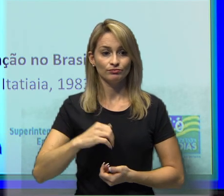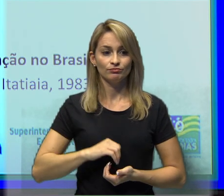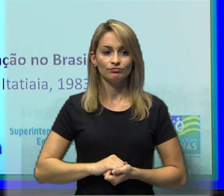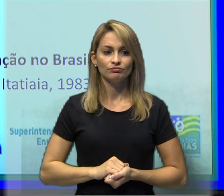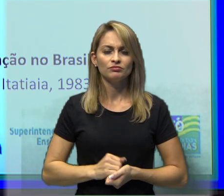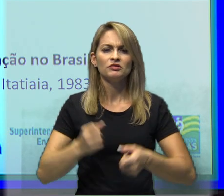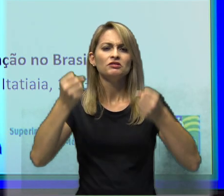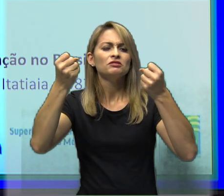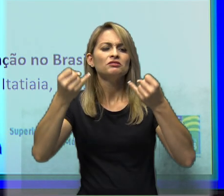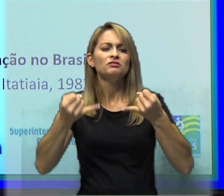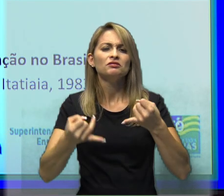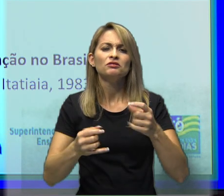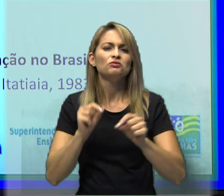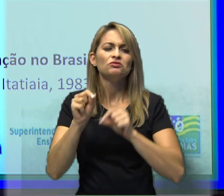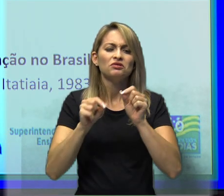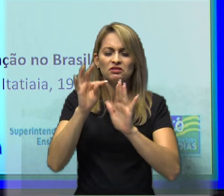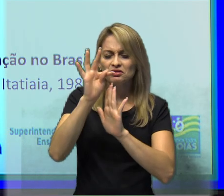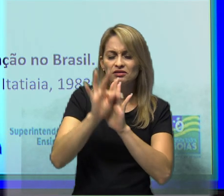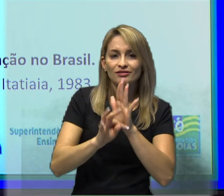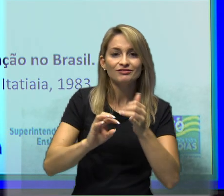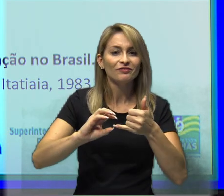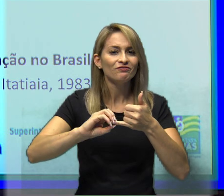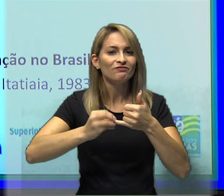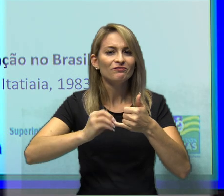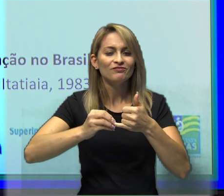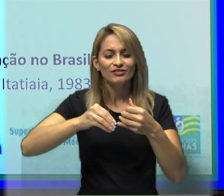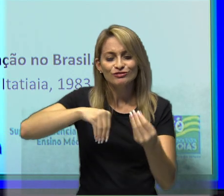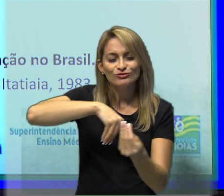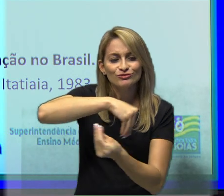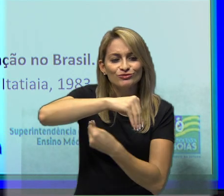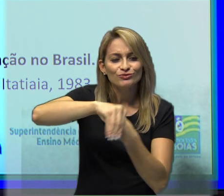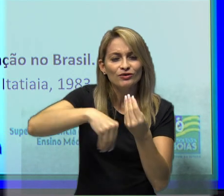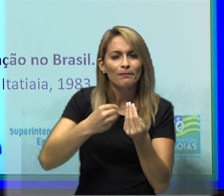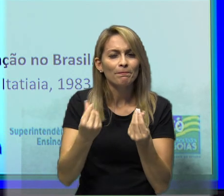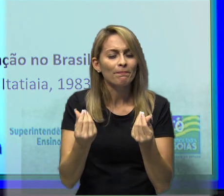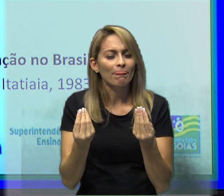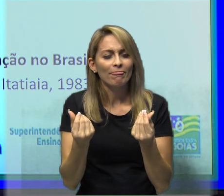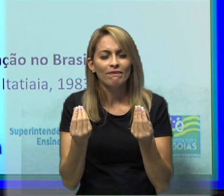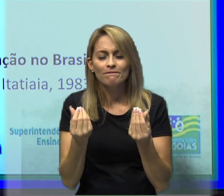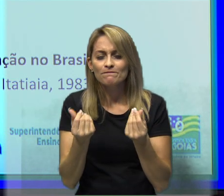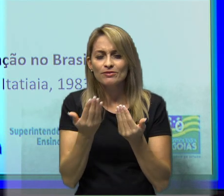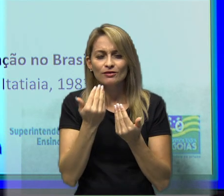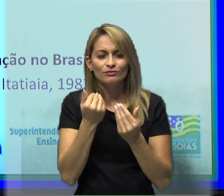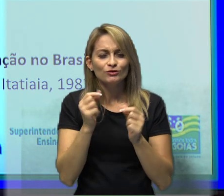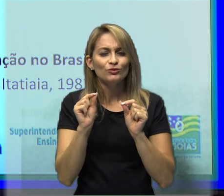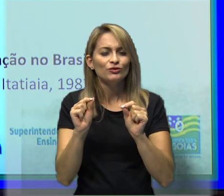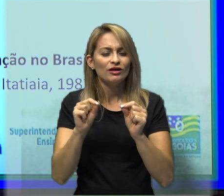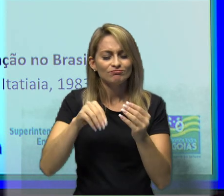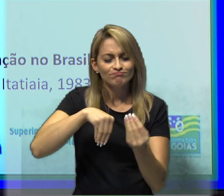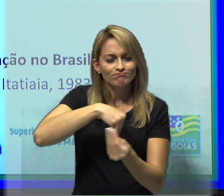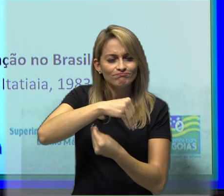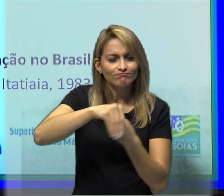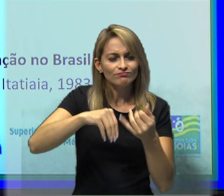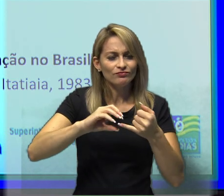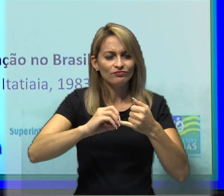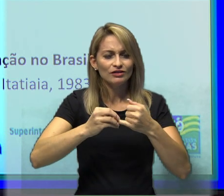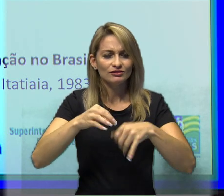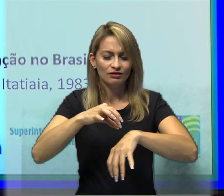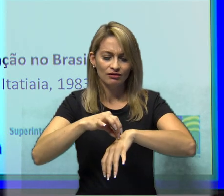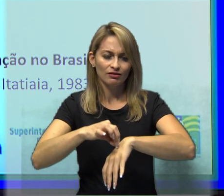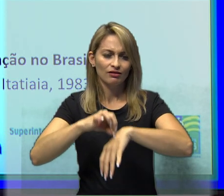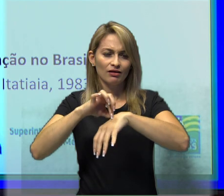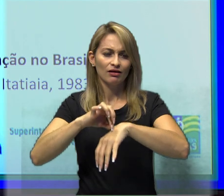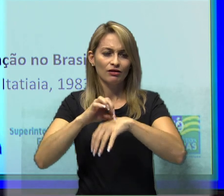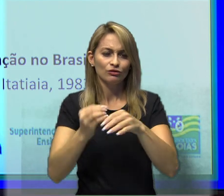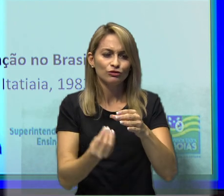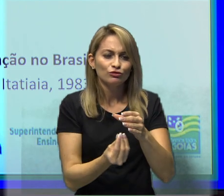feijão com carne. É um prato com origem no norte de Portugal e que hoje em dia constitui um dos pratos